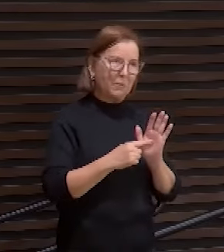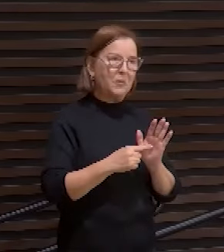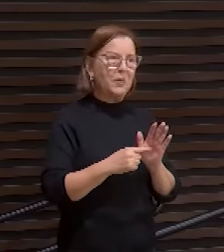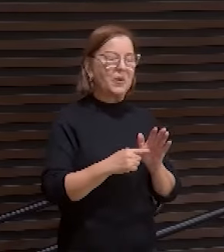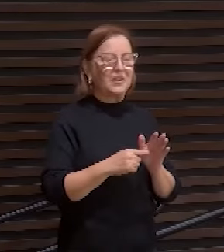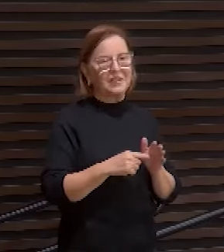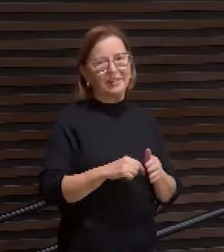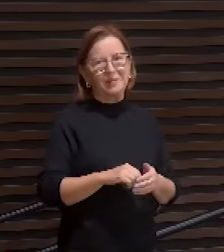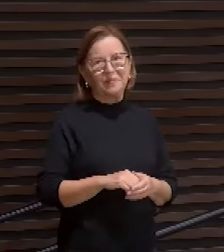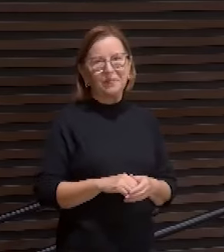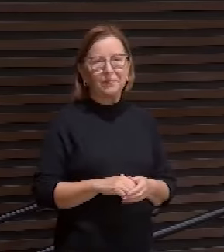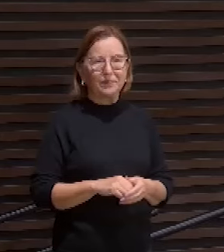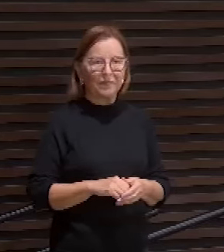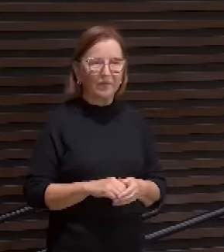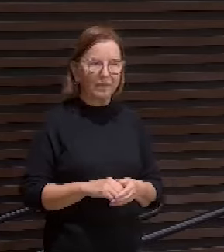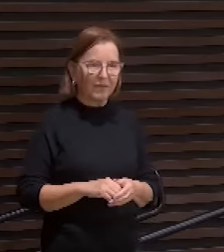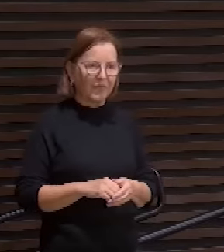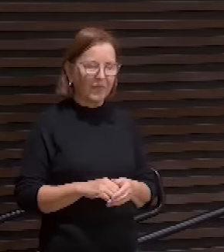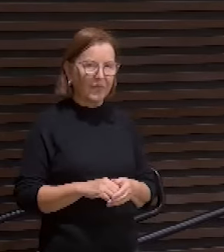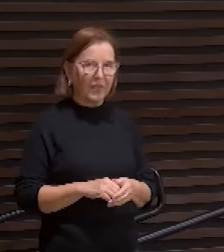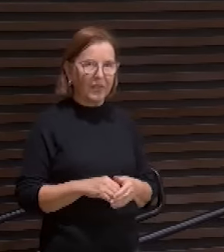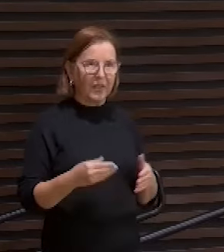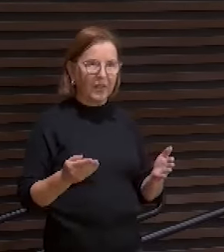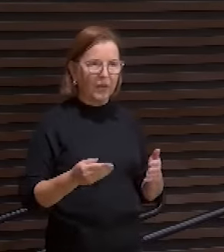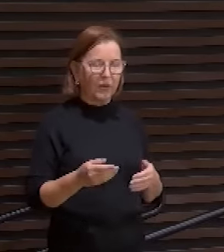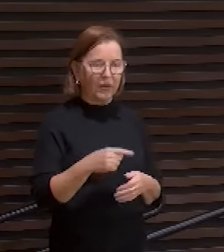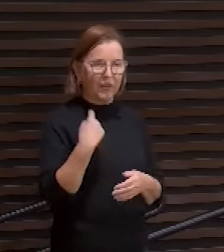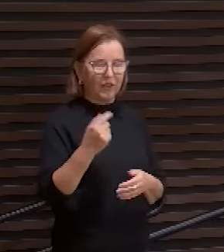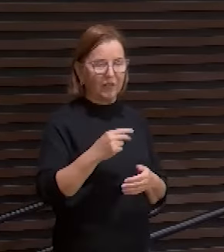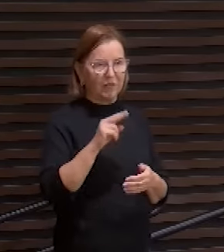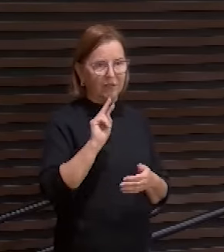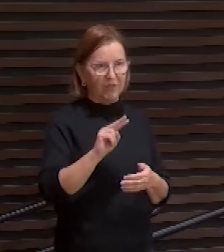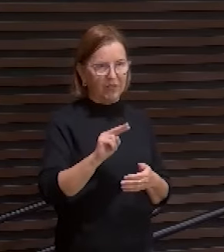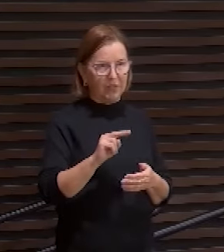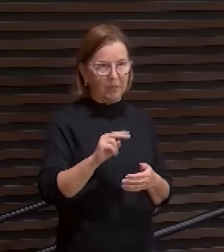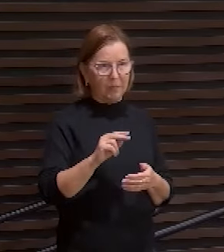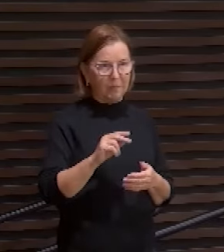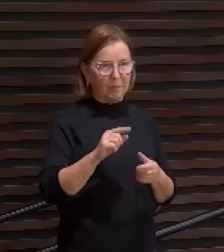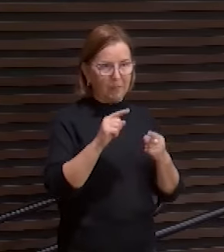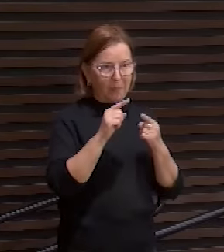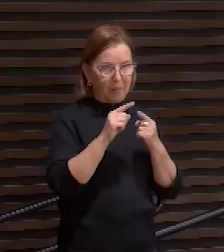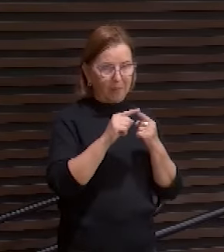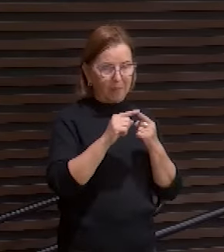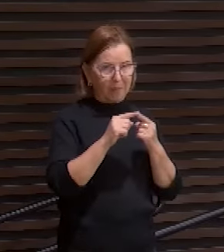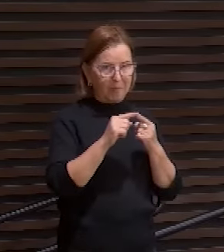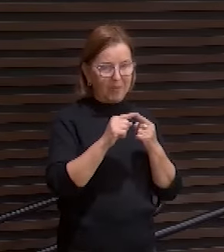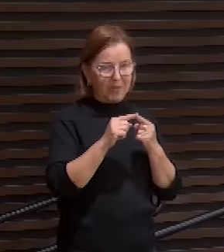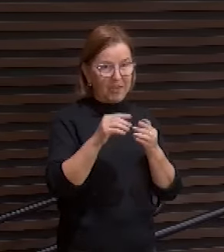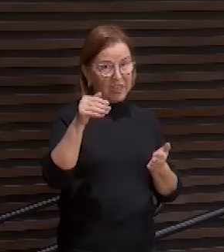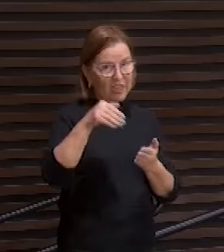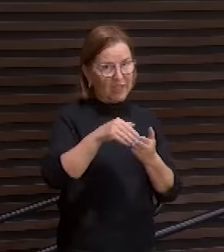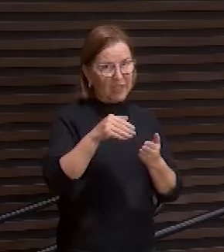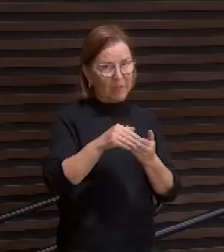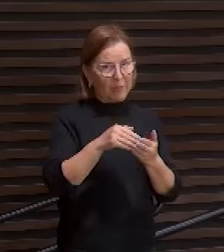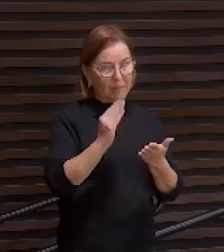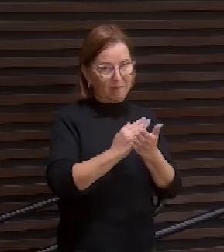A. Entendem? Então nós vamos ver aqui, na primeira e na última estrofe, nós vamos ver